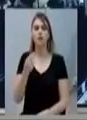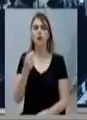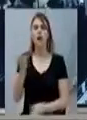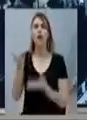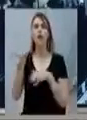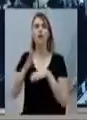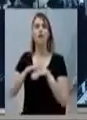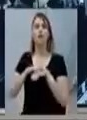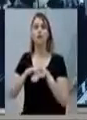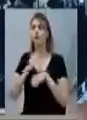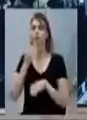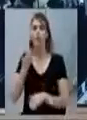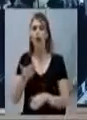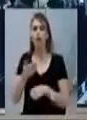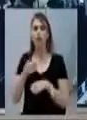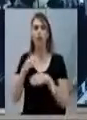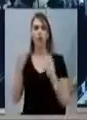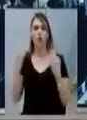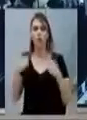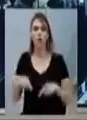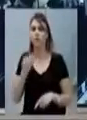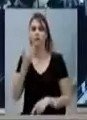Tu não pede para ficar doente. Tu não pede para ter dor.